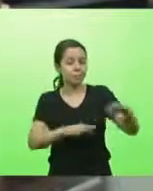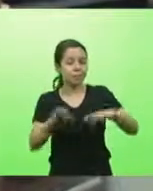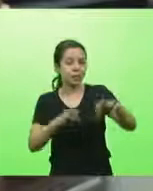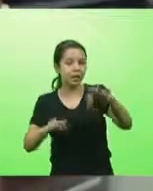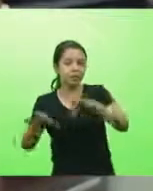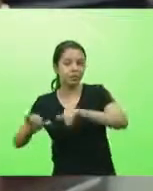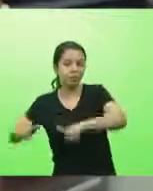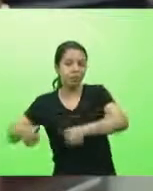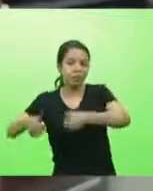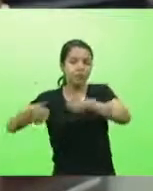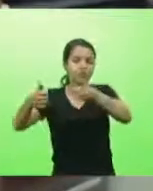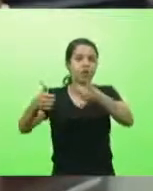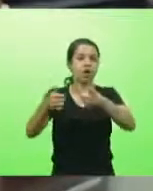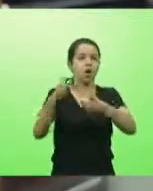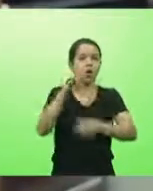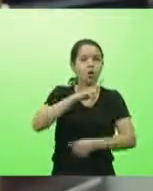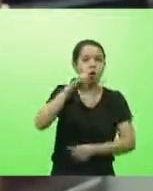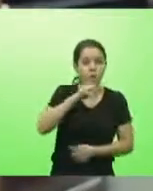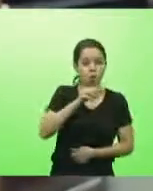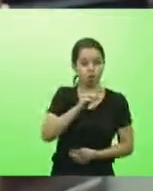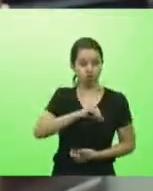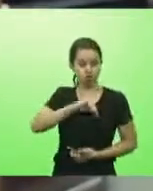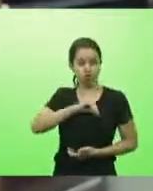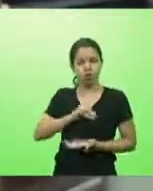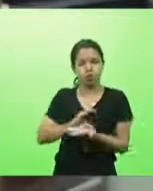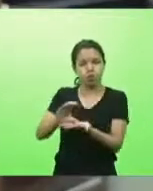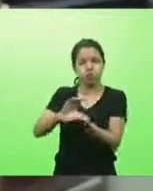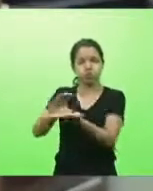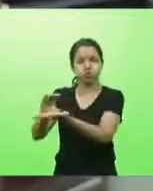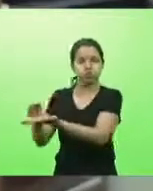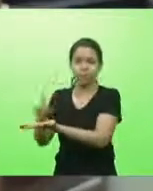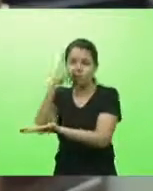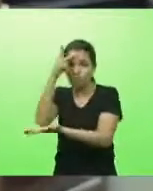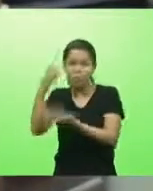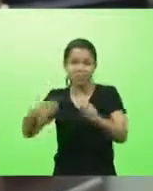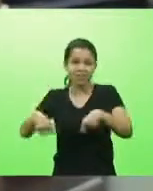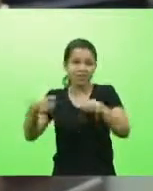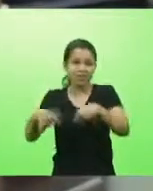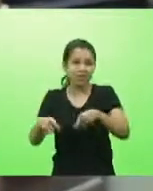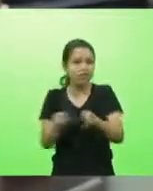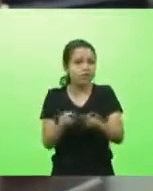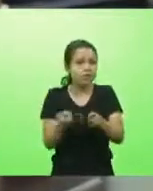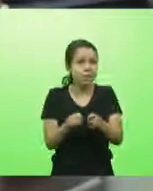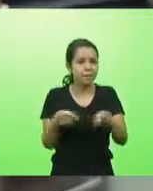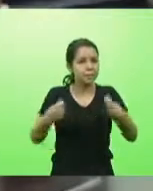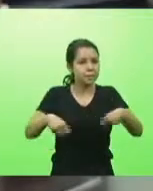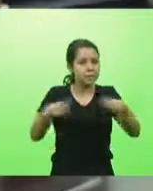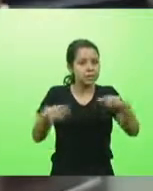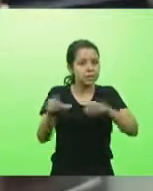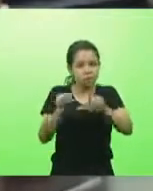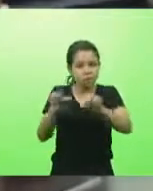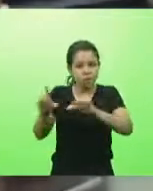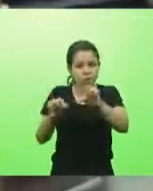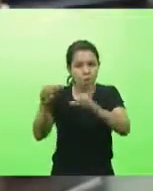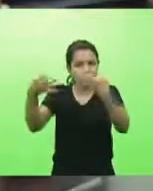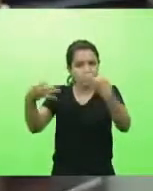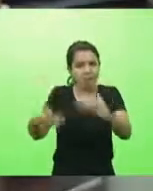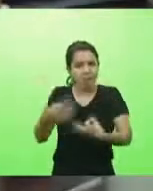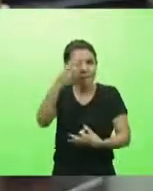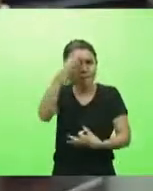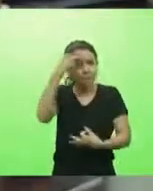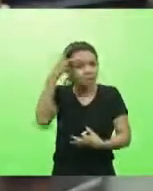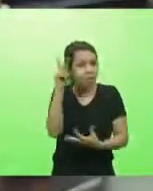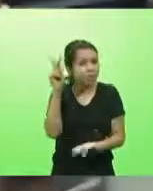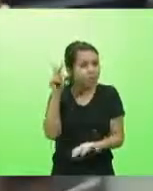emergencial para os mais necessitados, pente fino no auxílio emergencial para que chegue a quem realmente